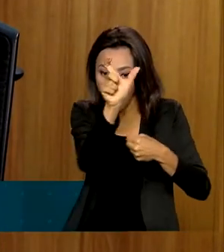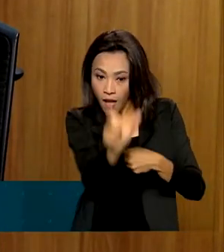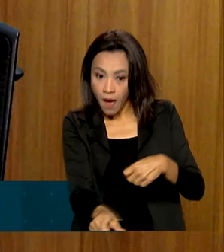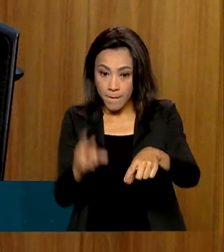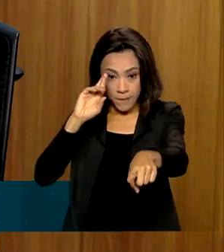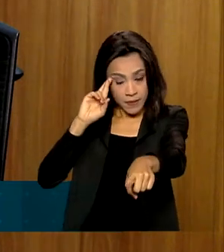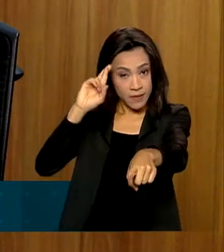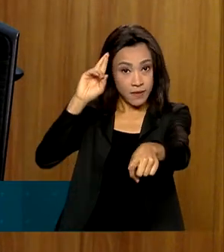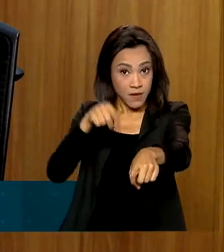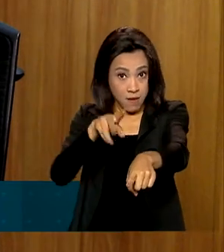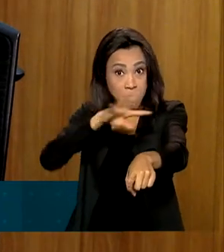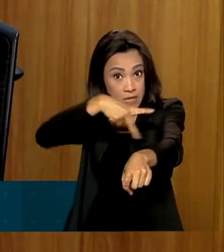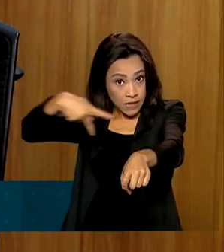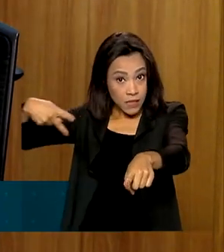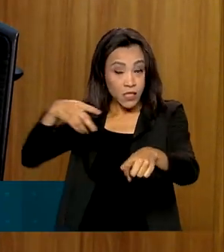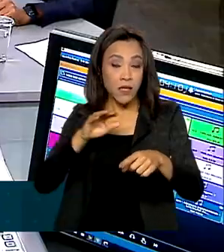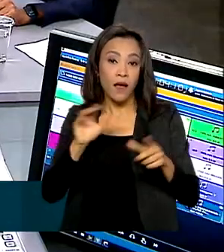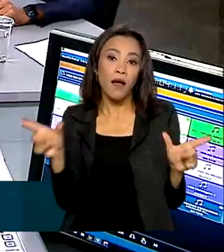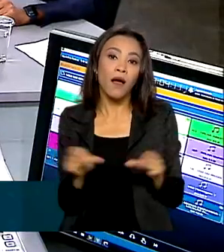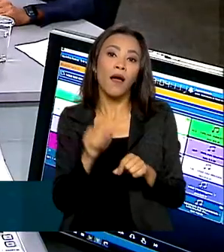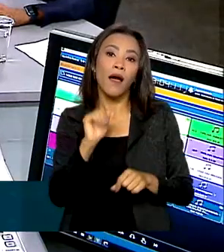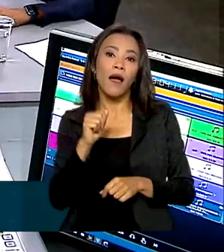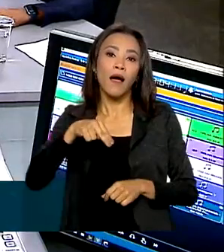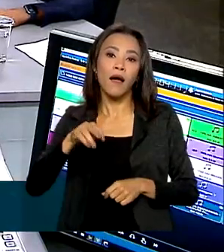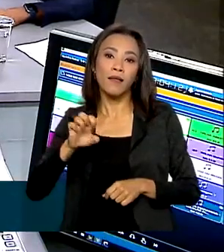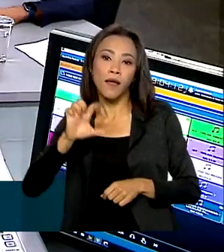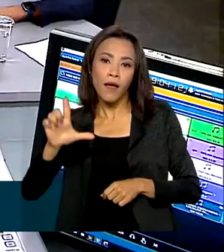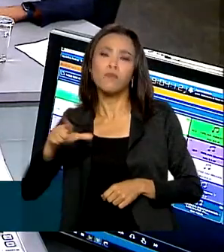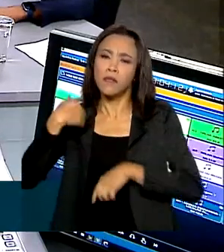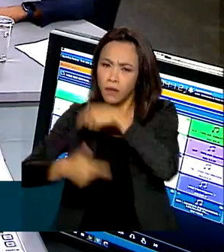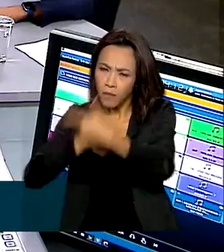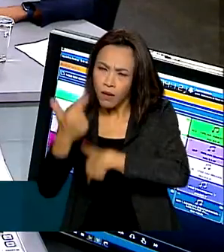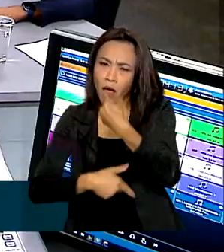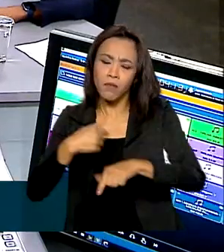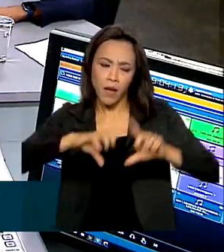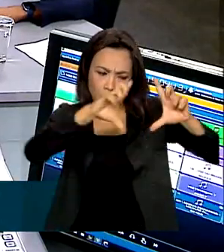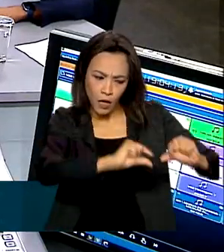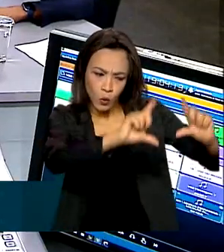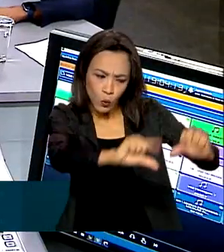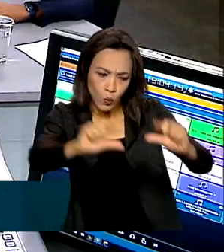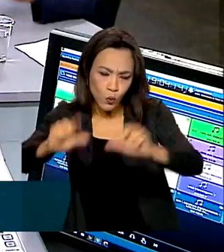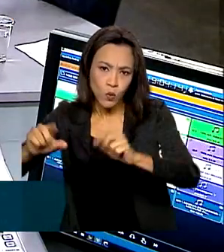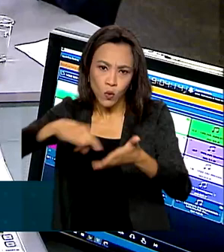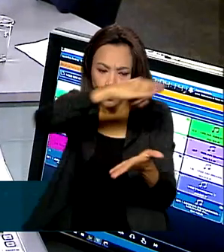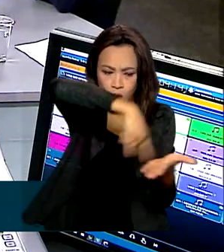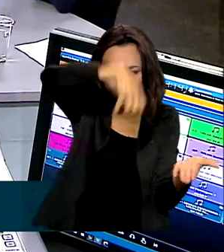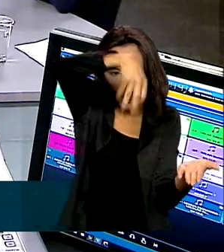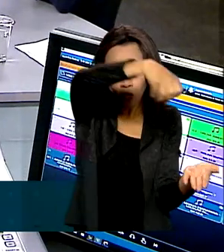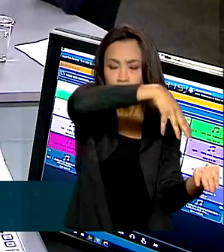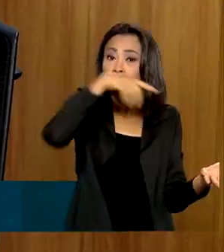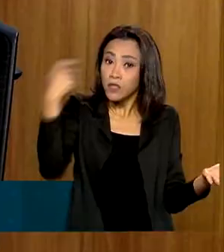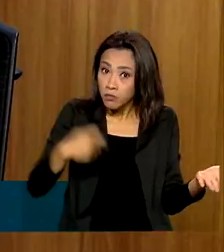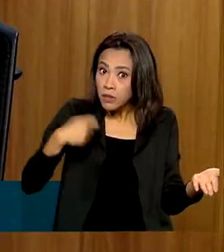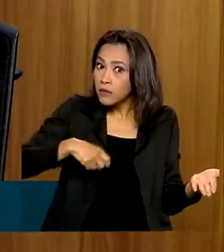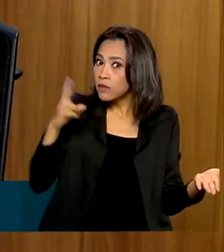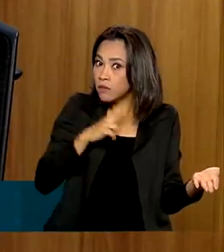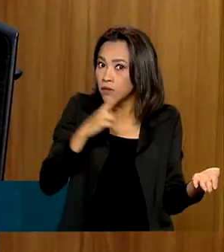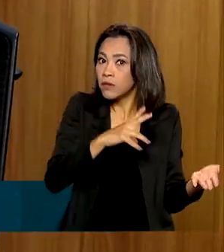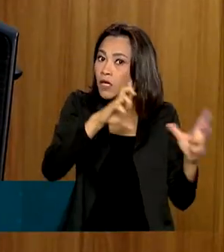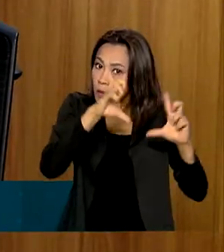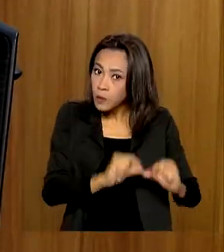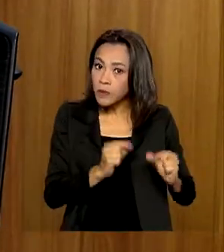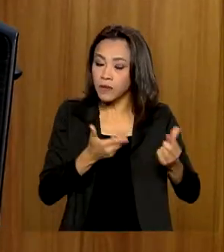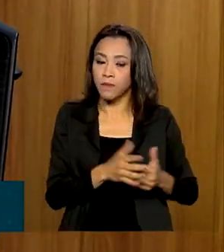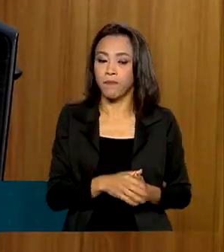afirmou que a agência tem trabalhado para que as reduções nas faturas sejam aplicadas o quanto antes. O que a ANEL está